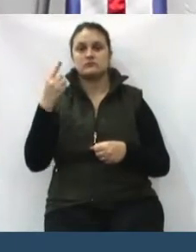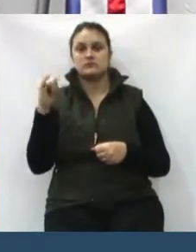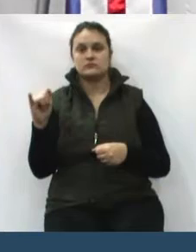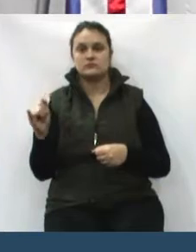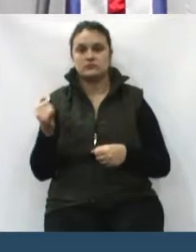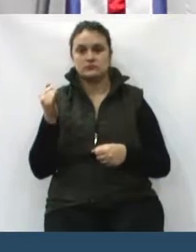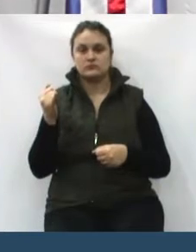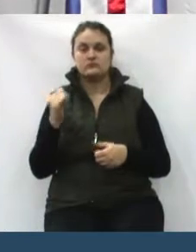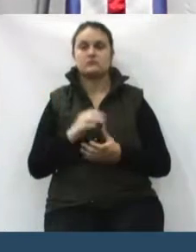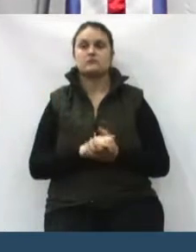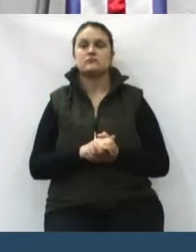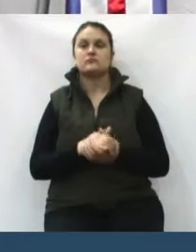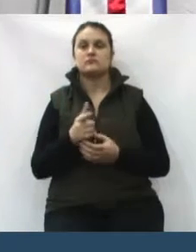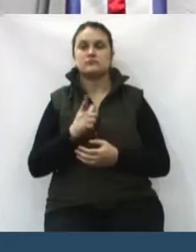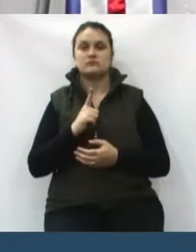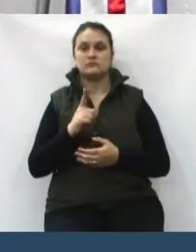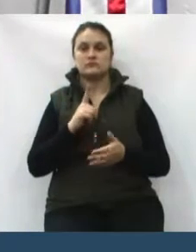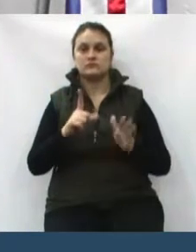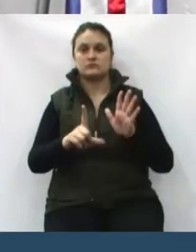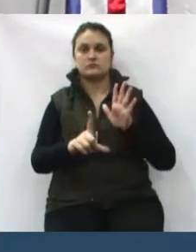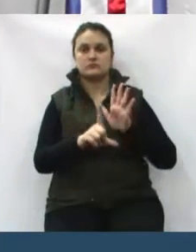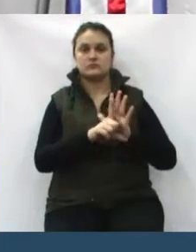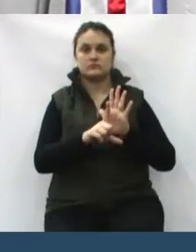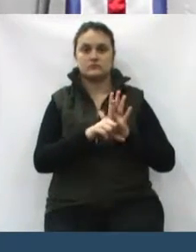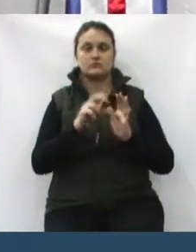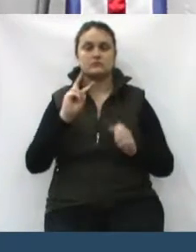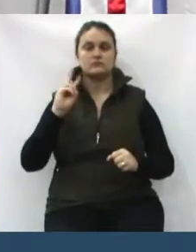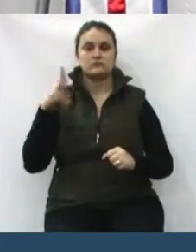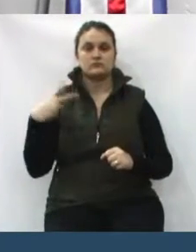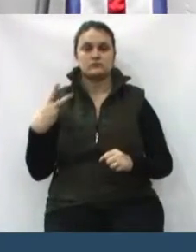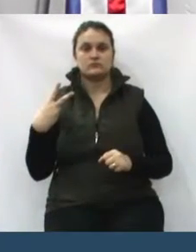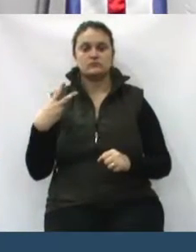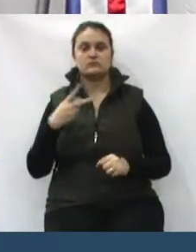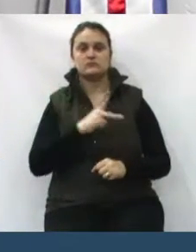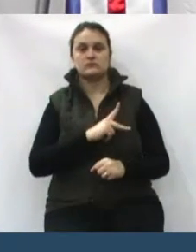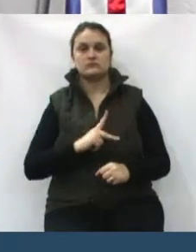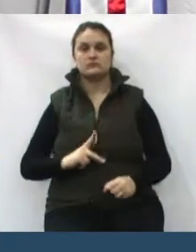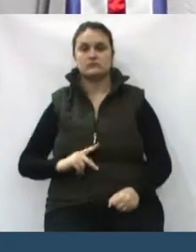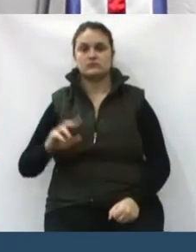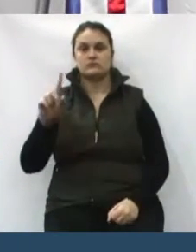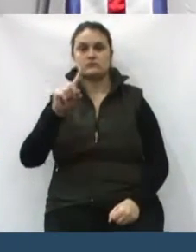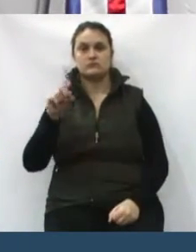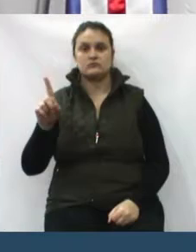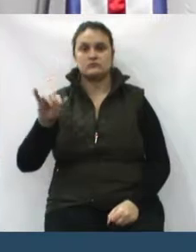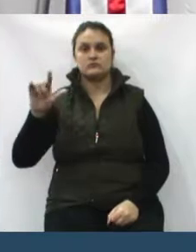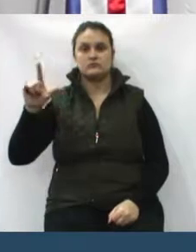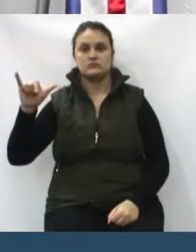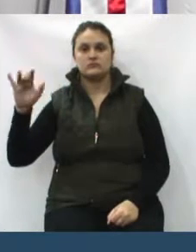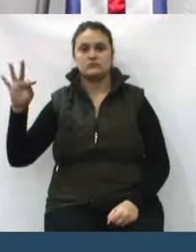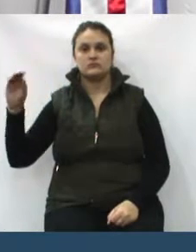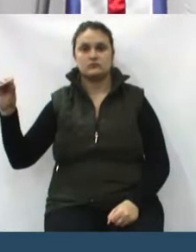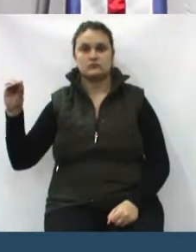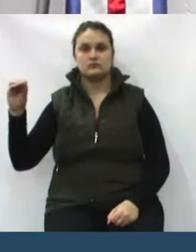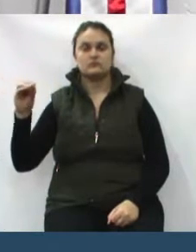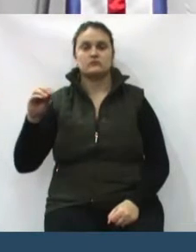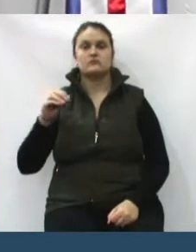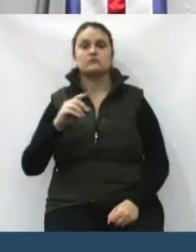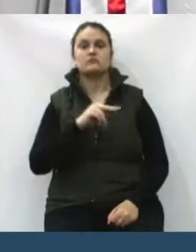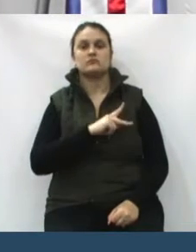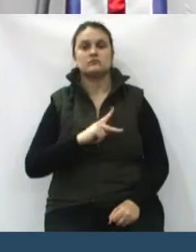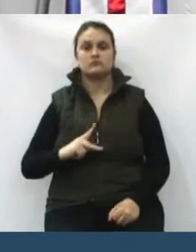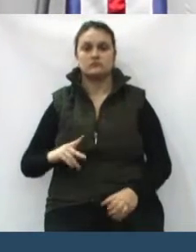janeiro, temos uma lei do vereador presidente Ziroto Daldin, a lei nº 3684-2009,